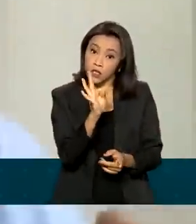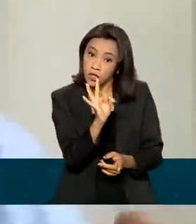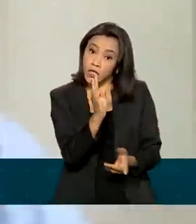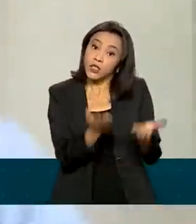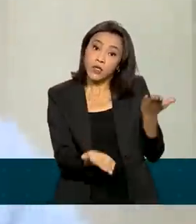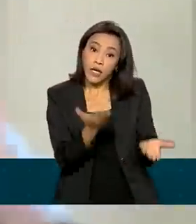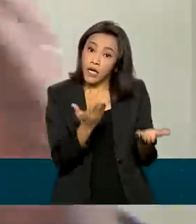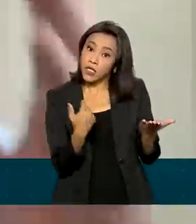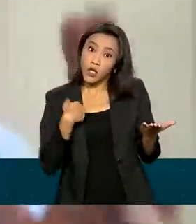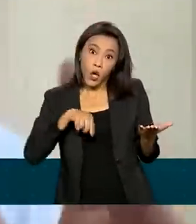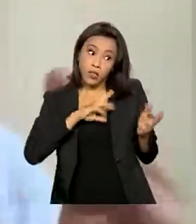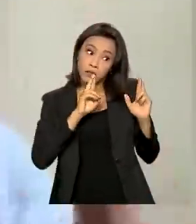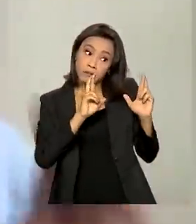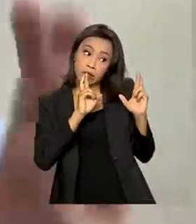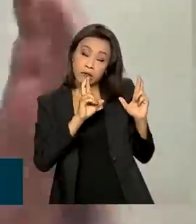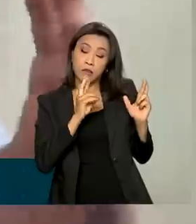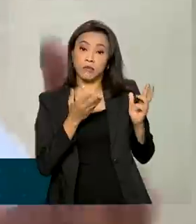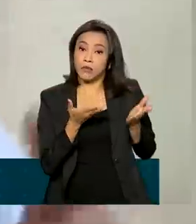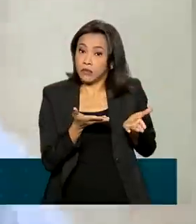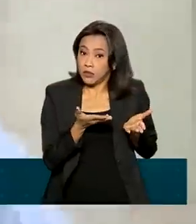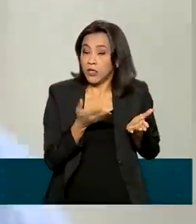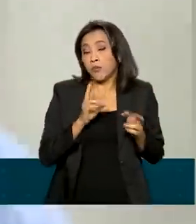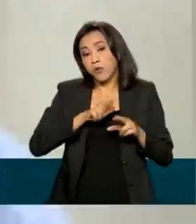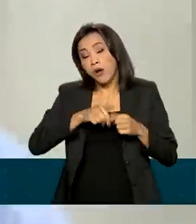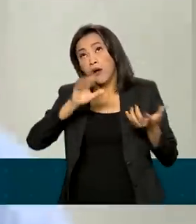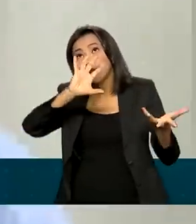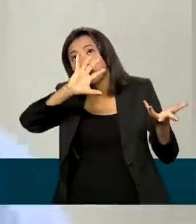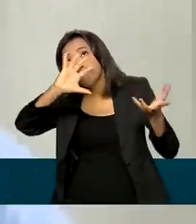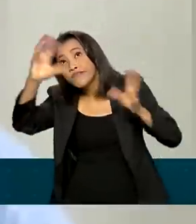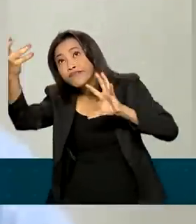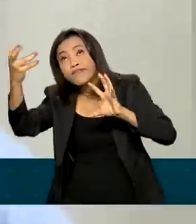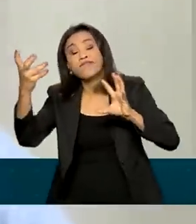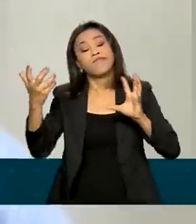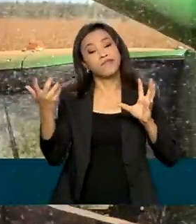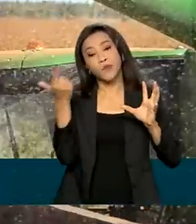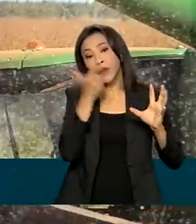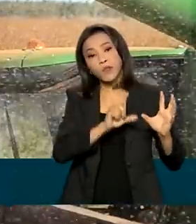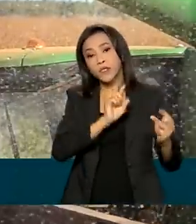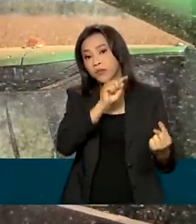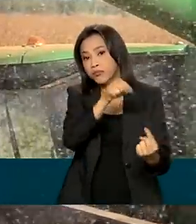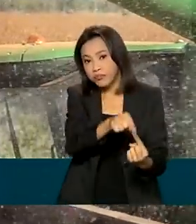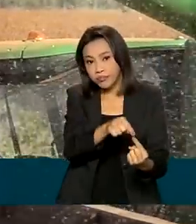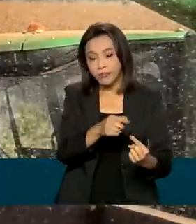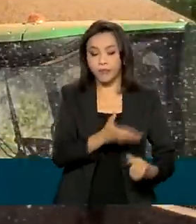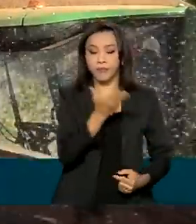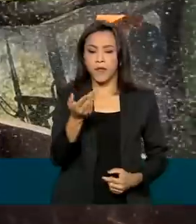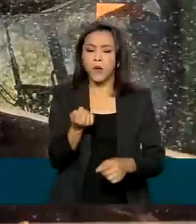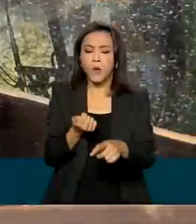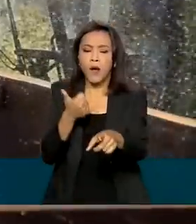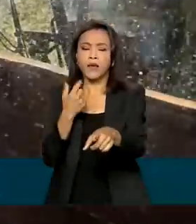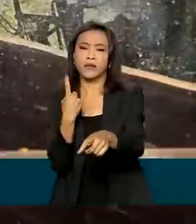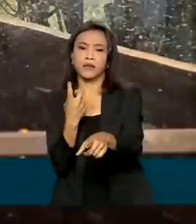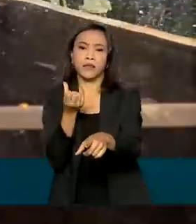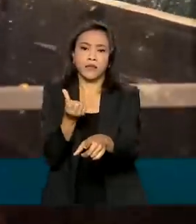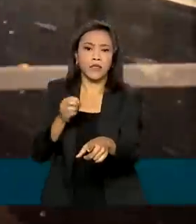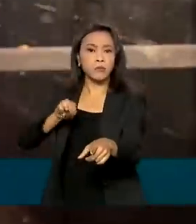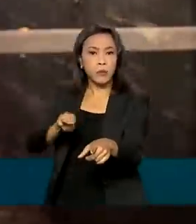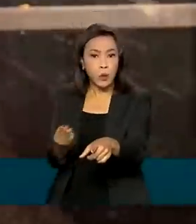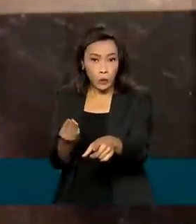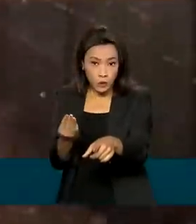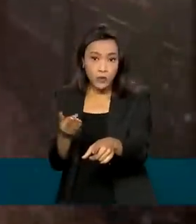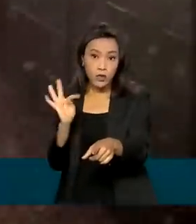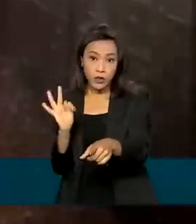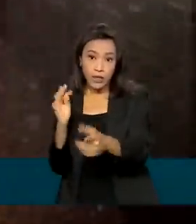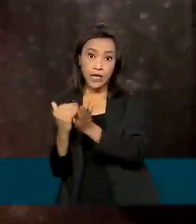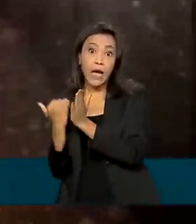gente esperava, 289. Por questões climáticas, nós não atingimos isso. São quase 16 milhões de toneladas a